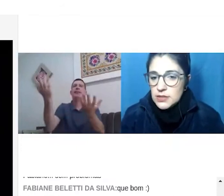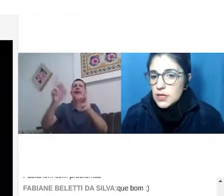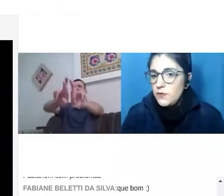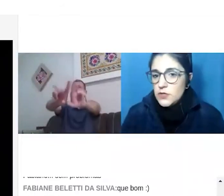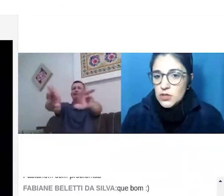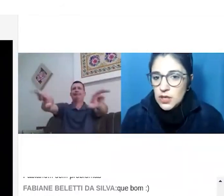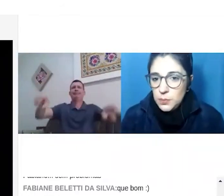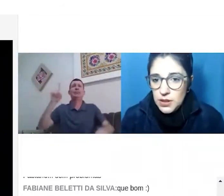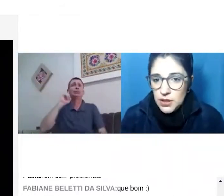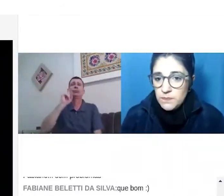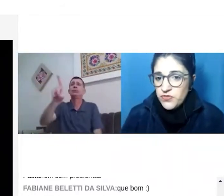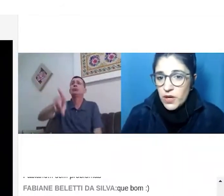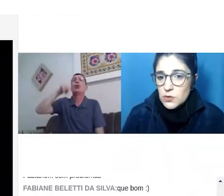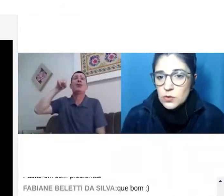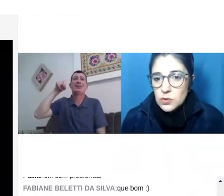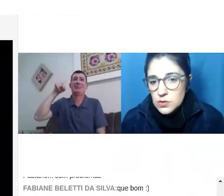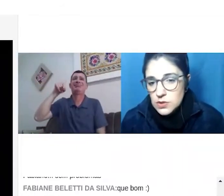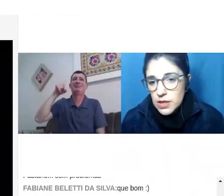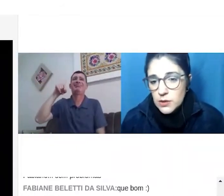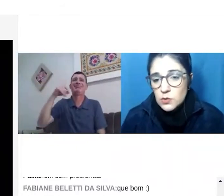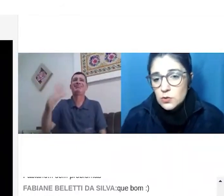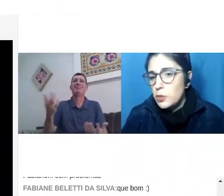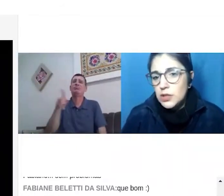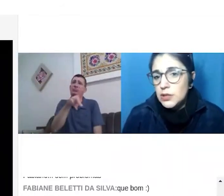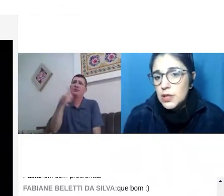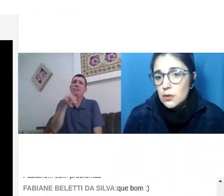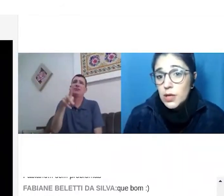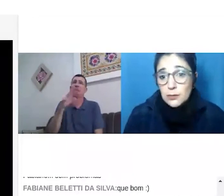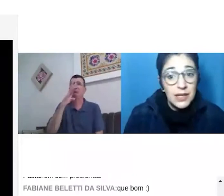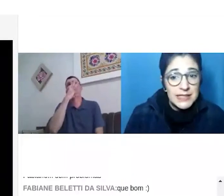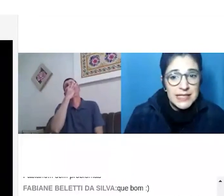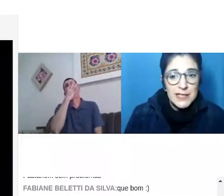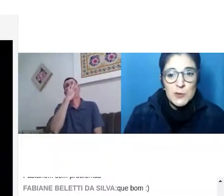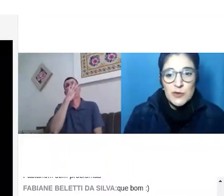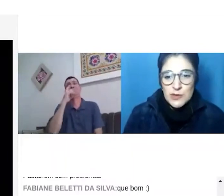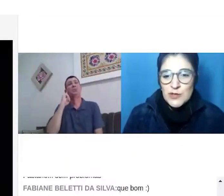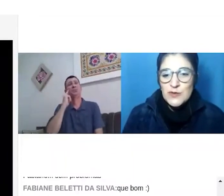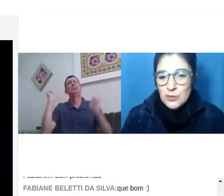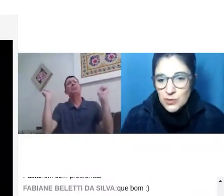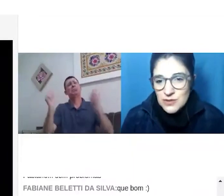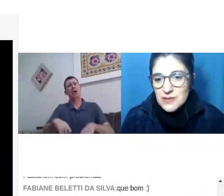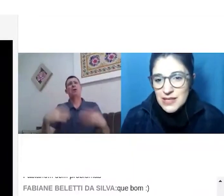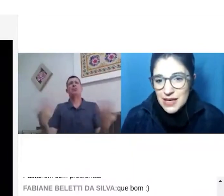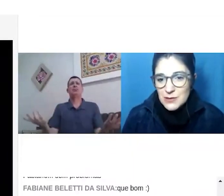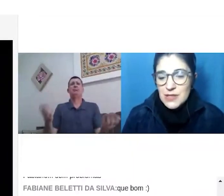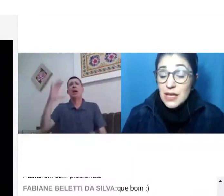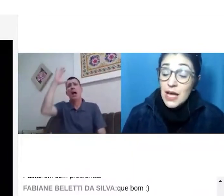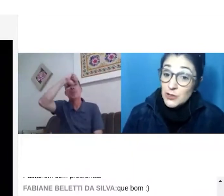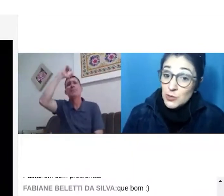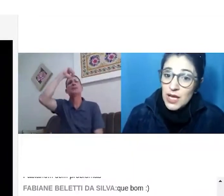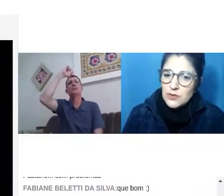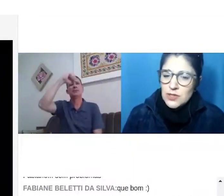letras, fisioterapia, vários cursos. Os surdos podem entrar em qualquer um deles. e os professores ficam muito assustados,